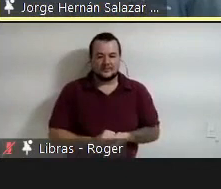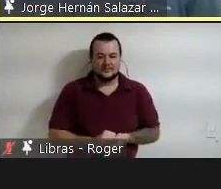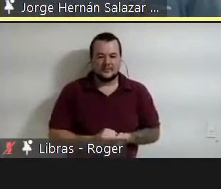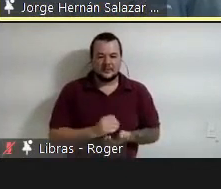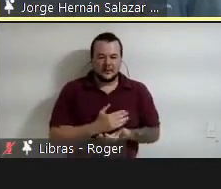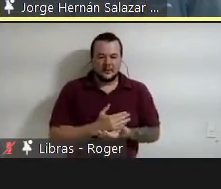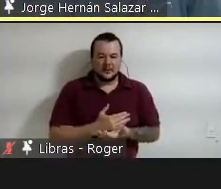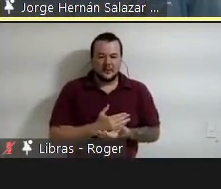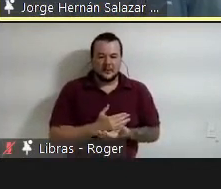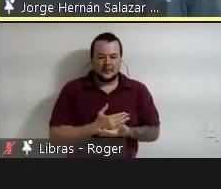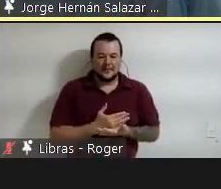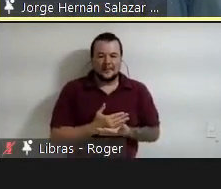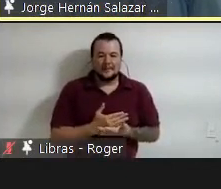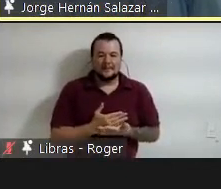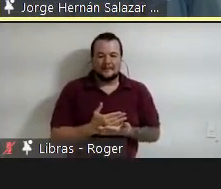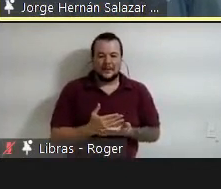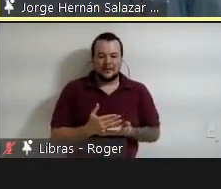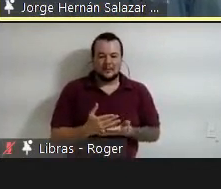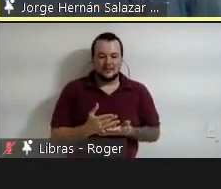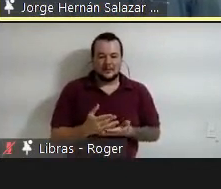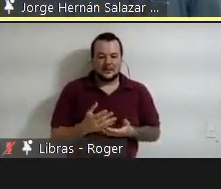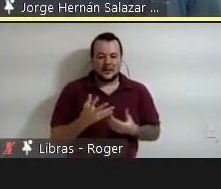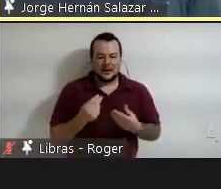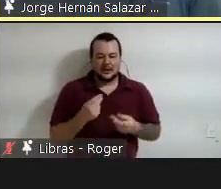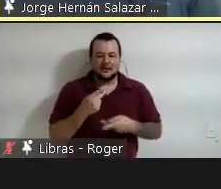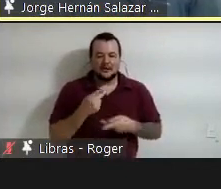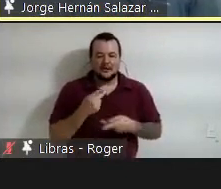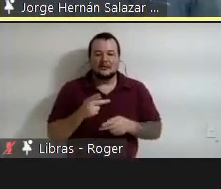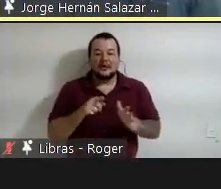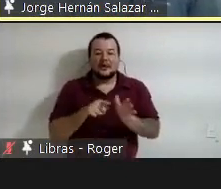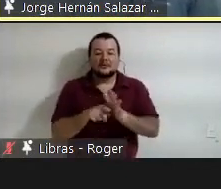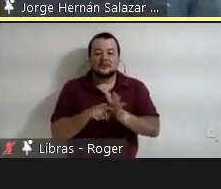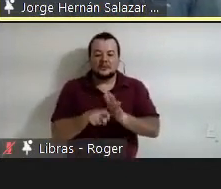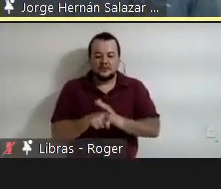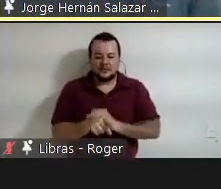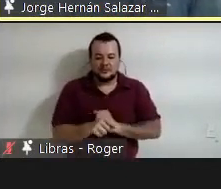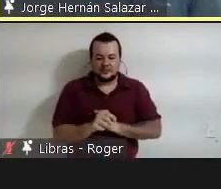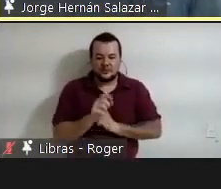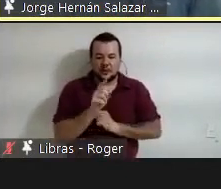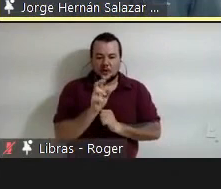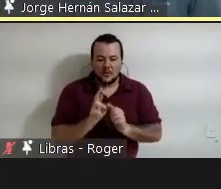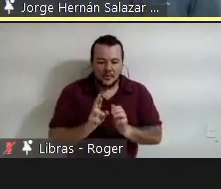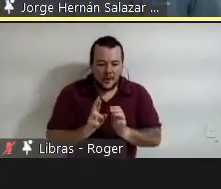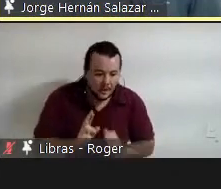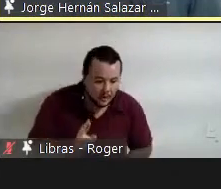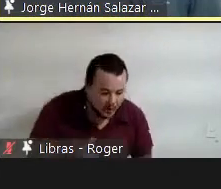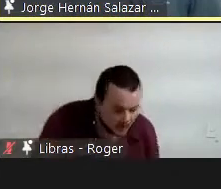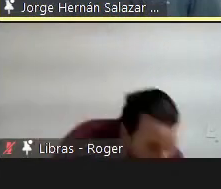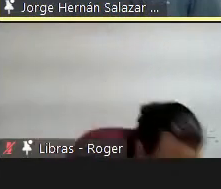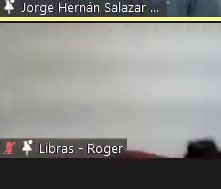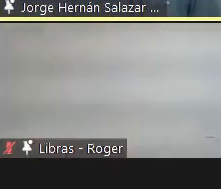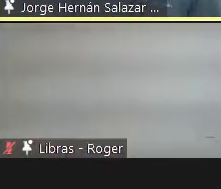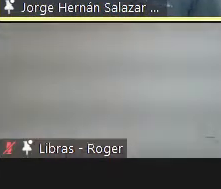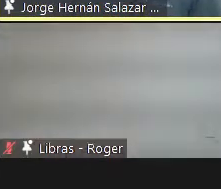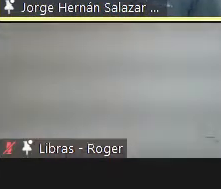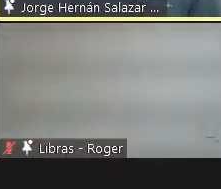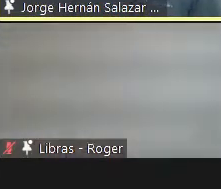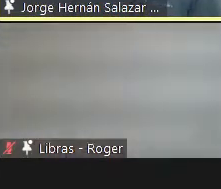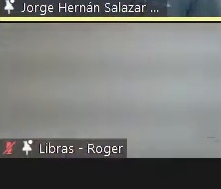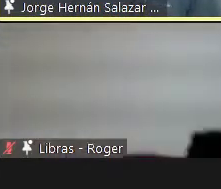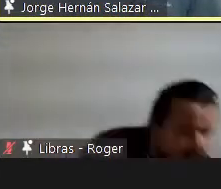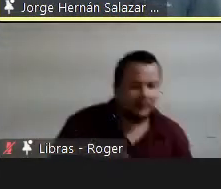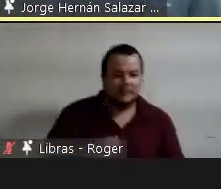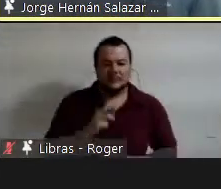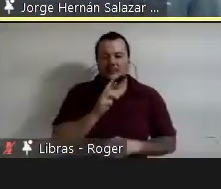perguntas. Uma resposta jamais está sola. Uma resposta sempre vem